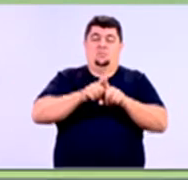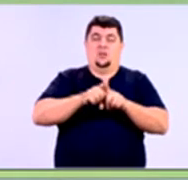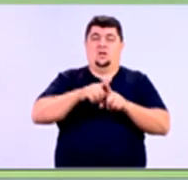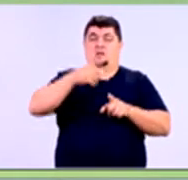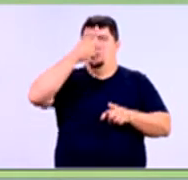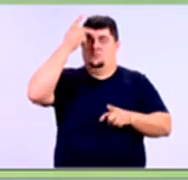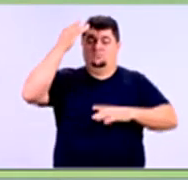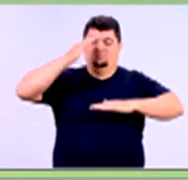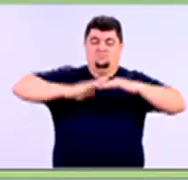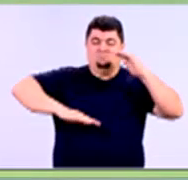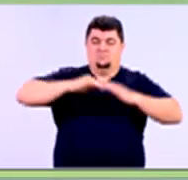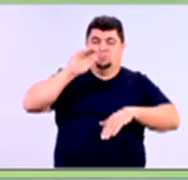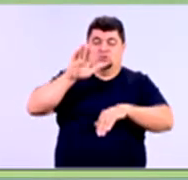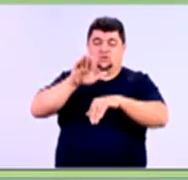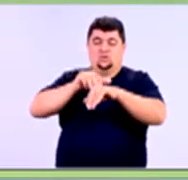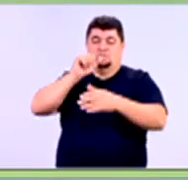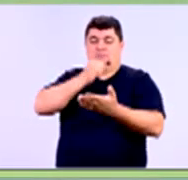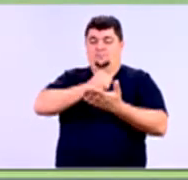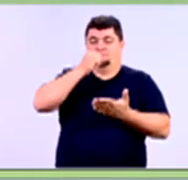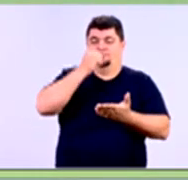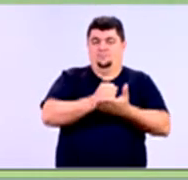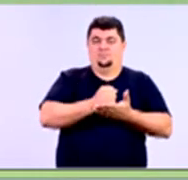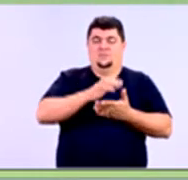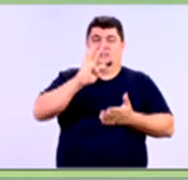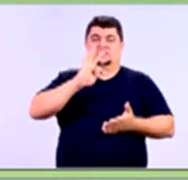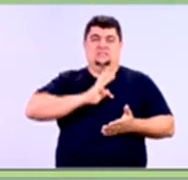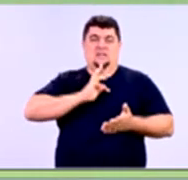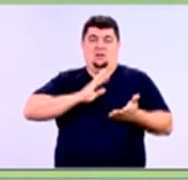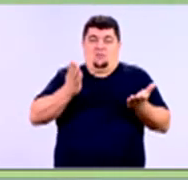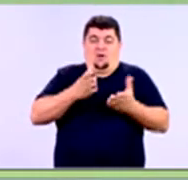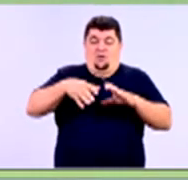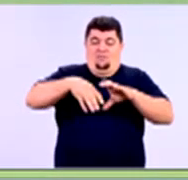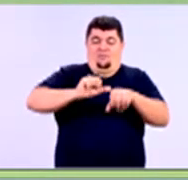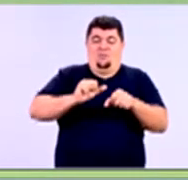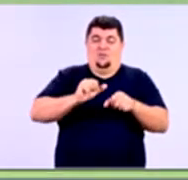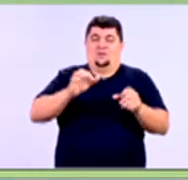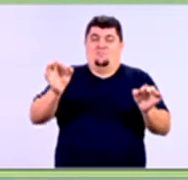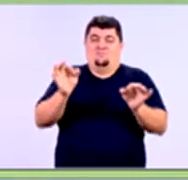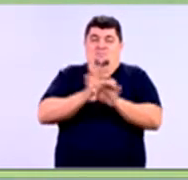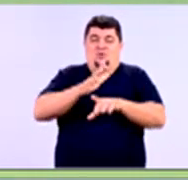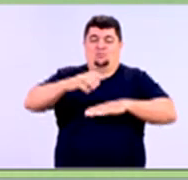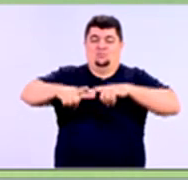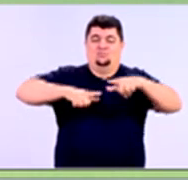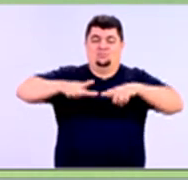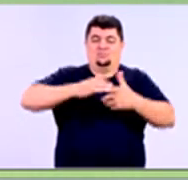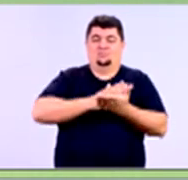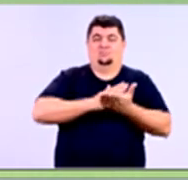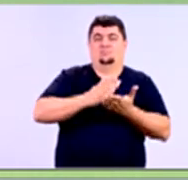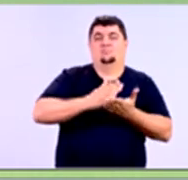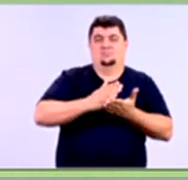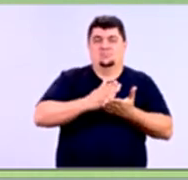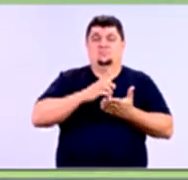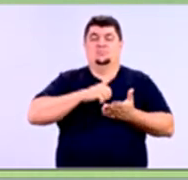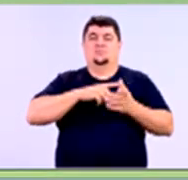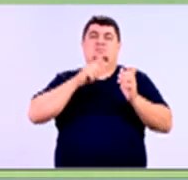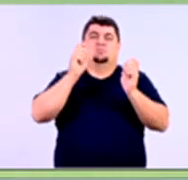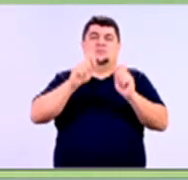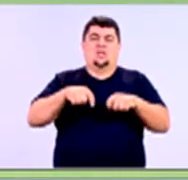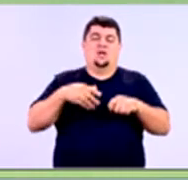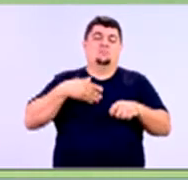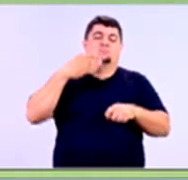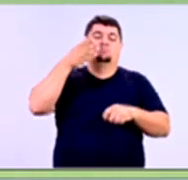formação. Estamos aí com nossos técnicos em finanças prontos para entrar no mercado de trabalho, né? com os profissionais com boa